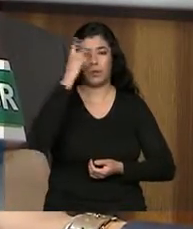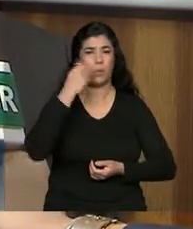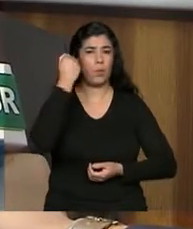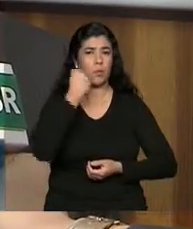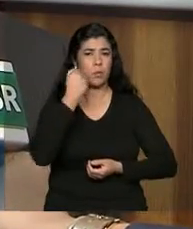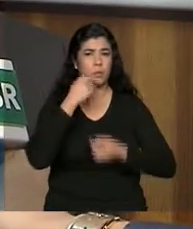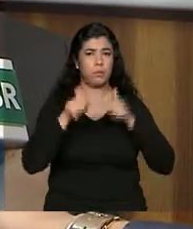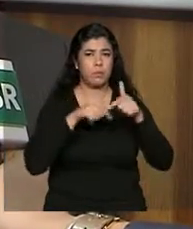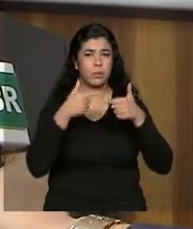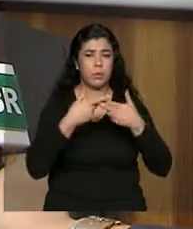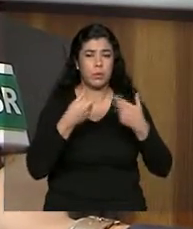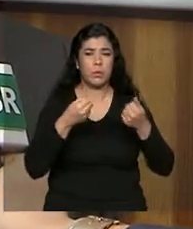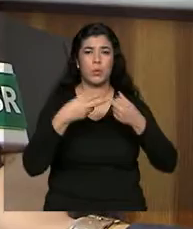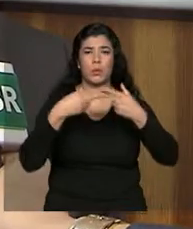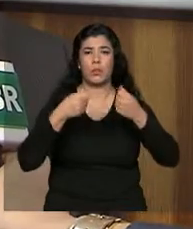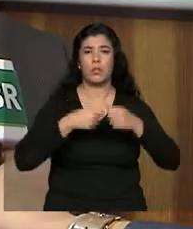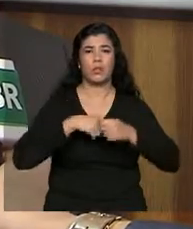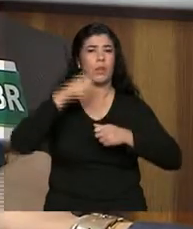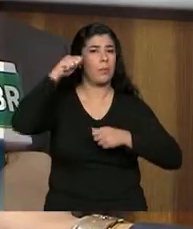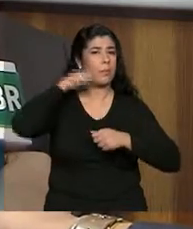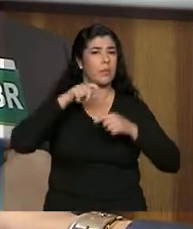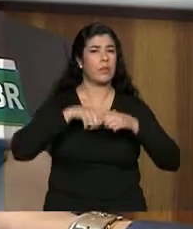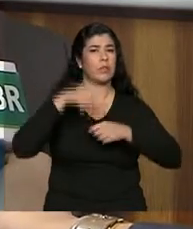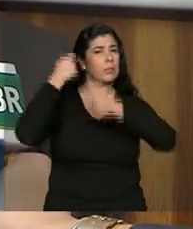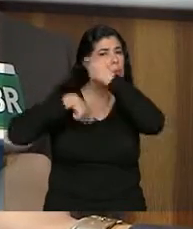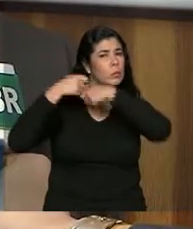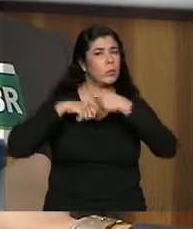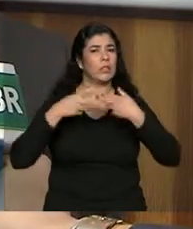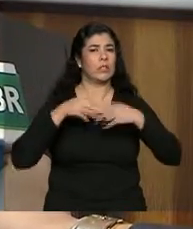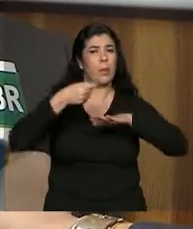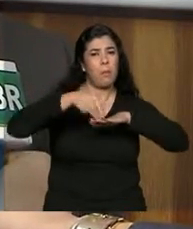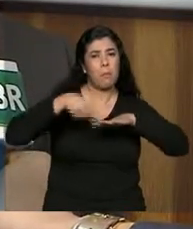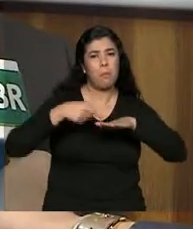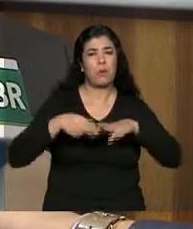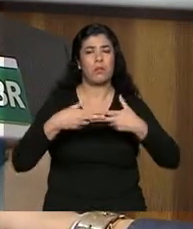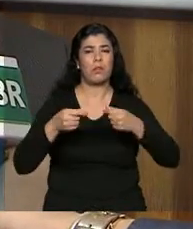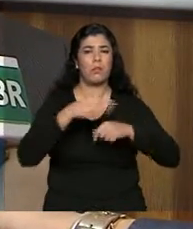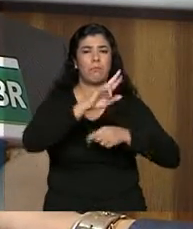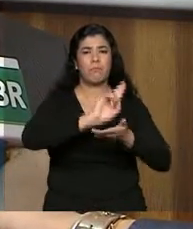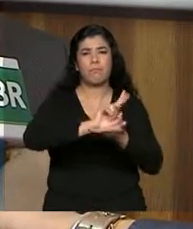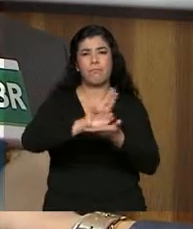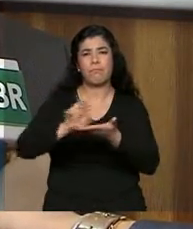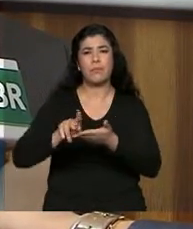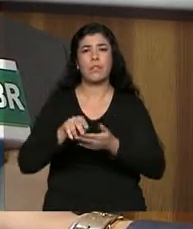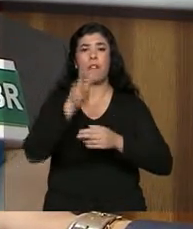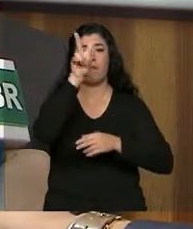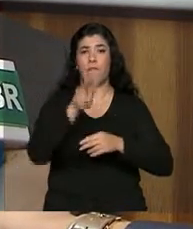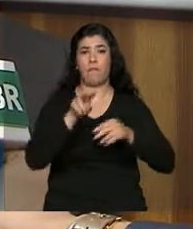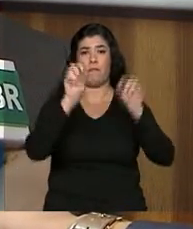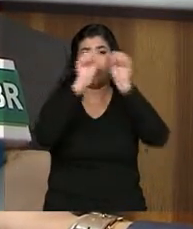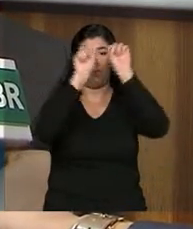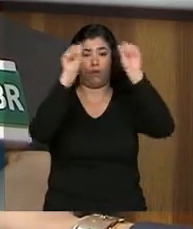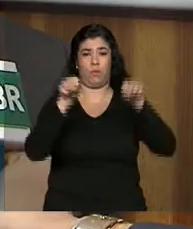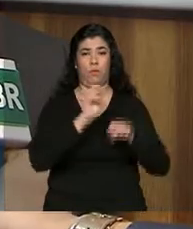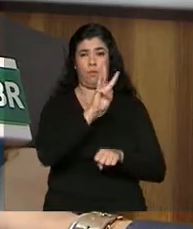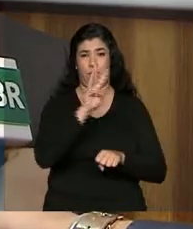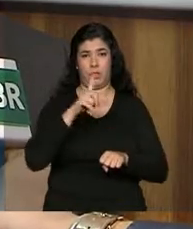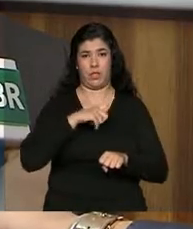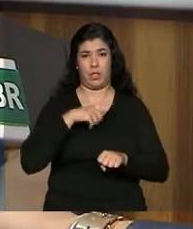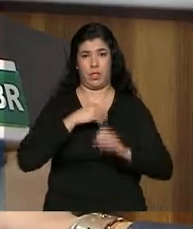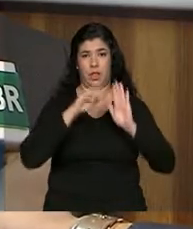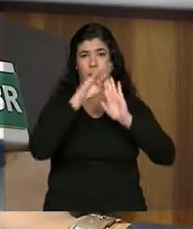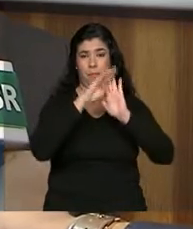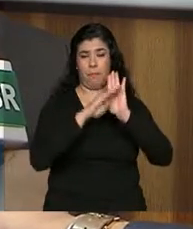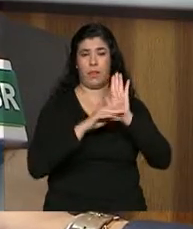cabeleireiro, artesão, manicure, pedicure. Então é importante que no site ele veja se a ocupação que ele exerce, a atividade que ele